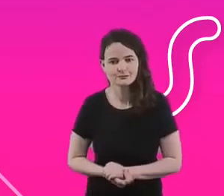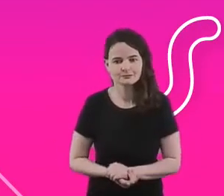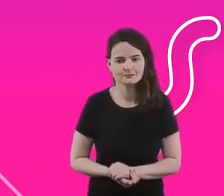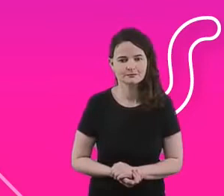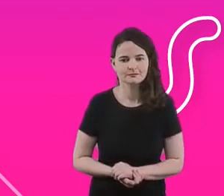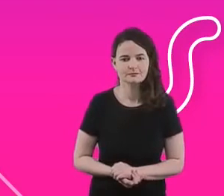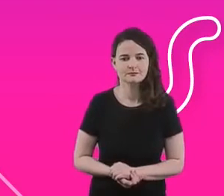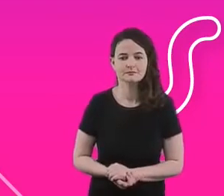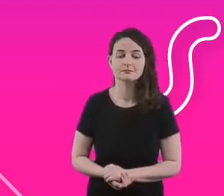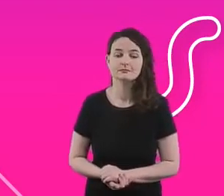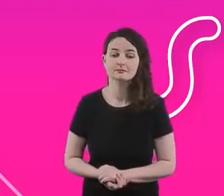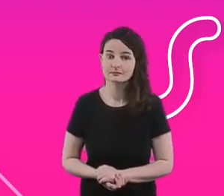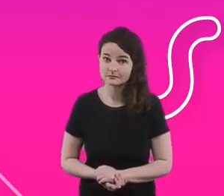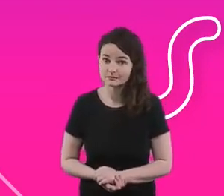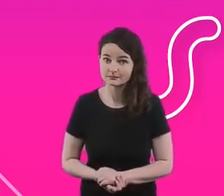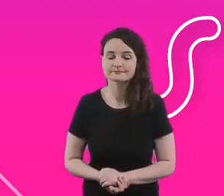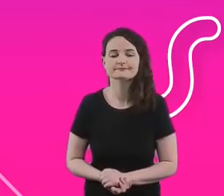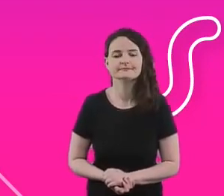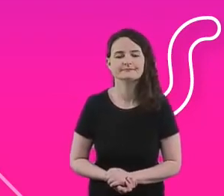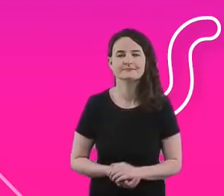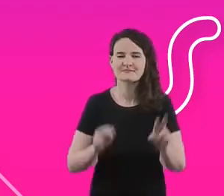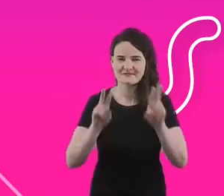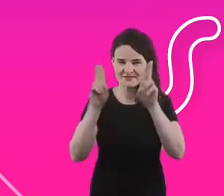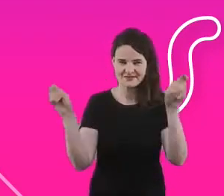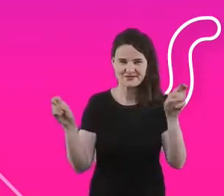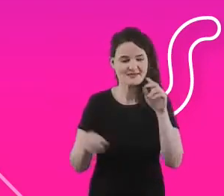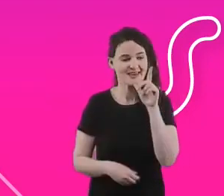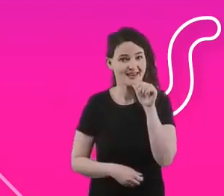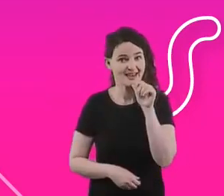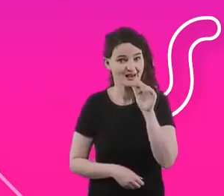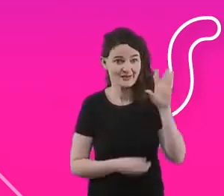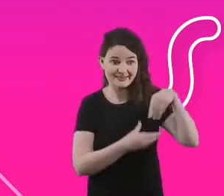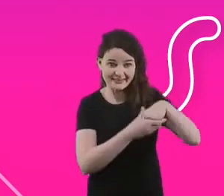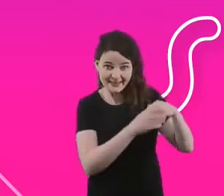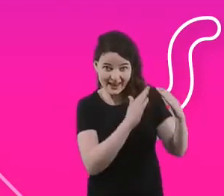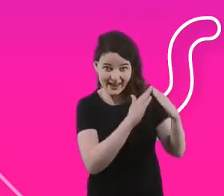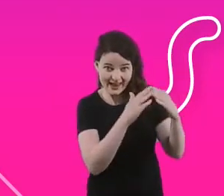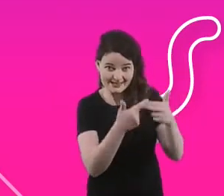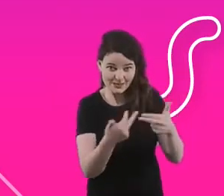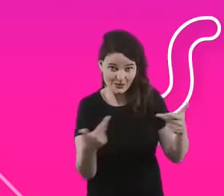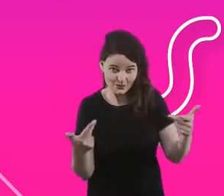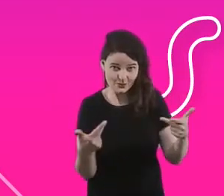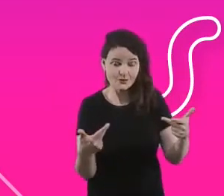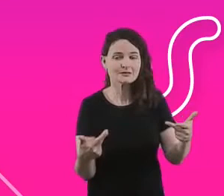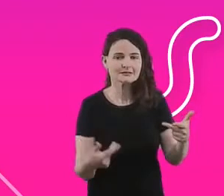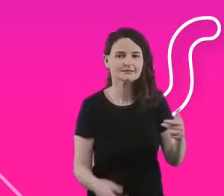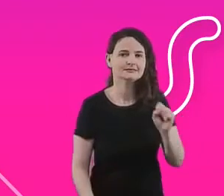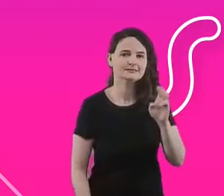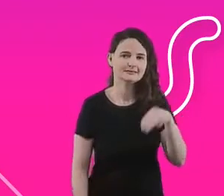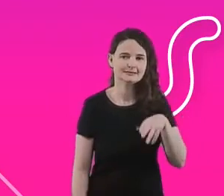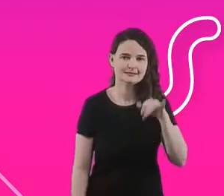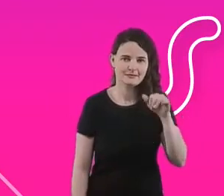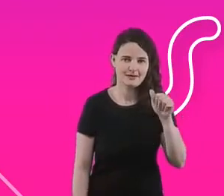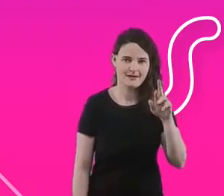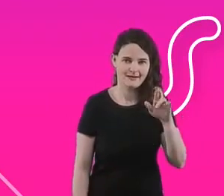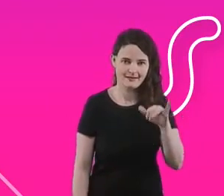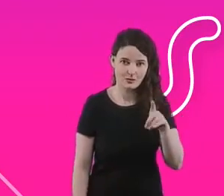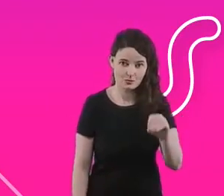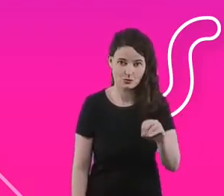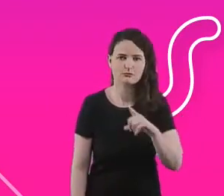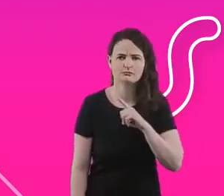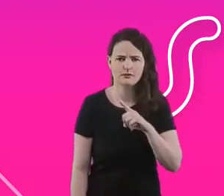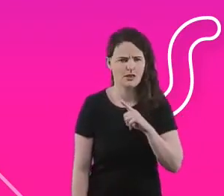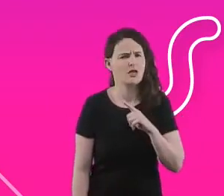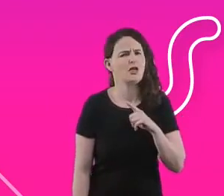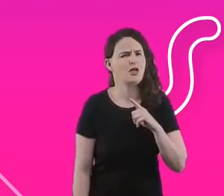Um pouquinho sobre sistemas de abastecimento, na verdade, só para deixar claro, no CMI do Brasileiro a gente tem uma presença muito grande de organizações do terceiro